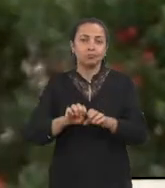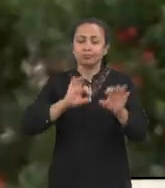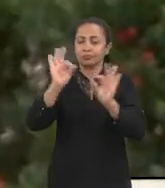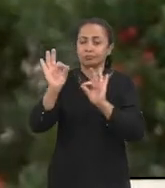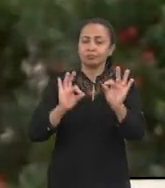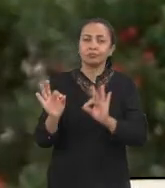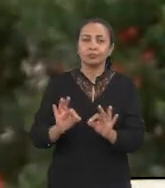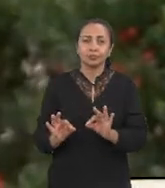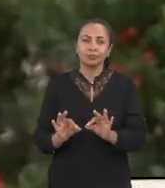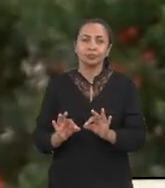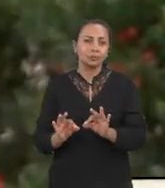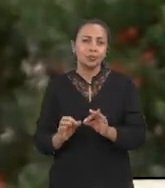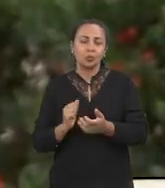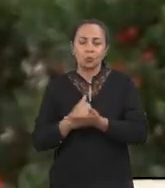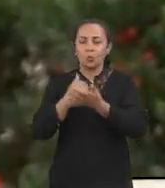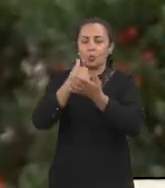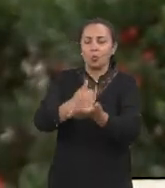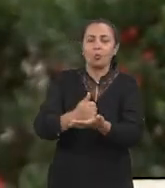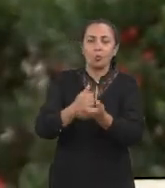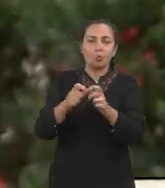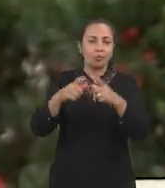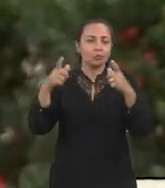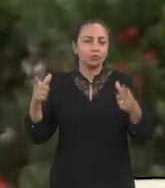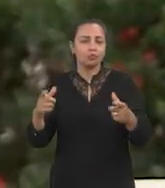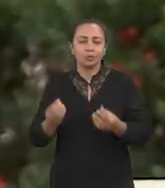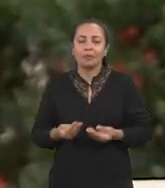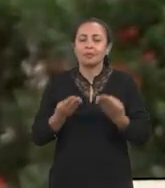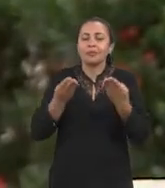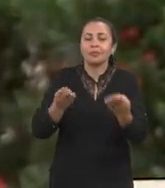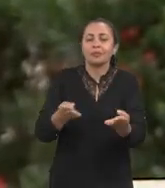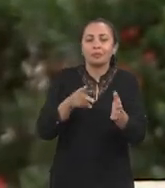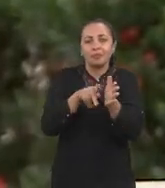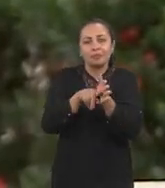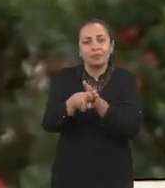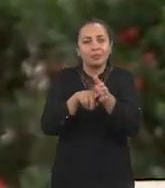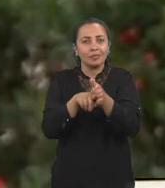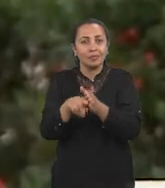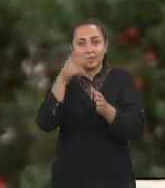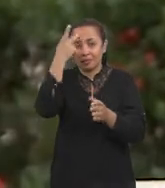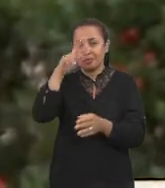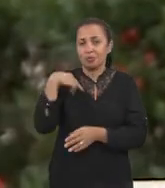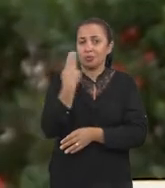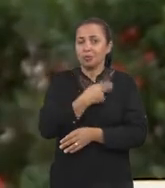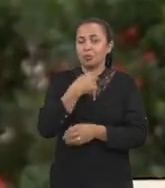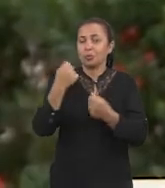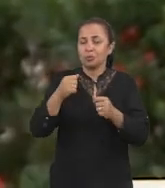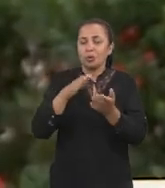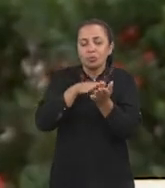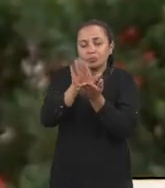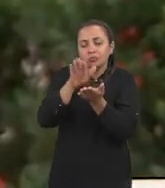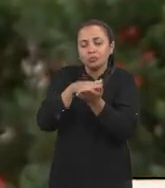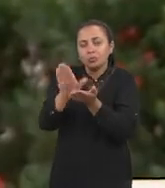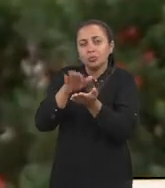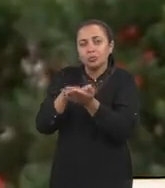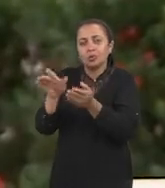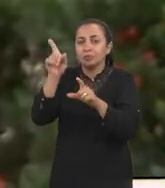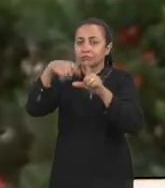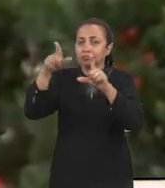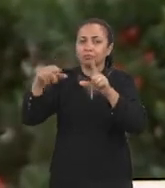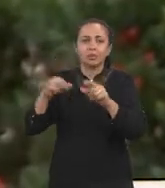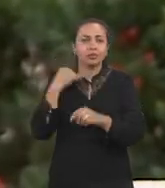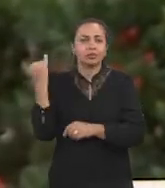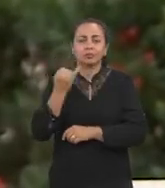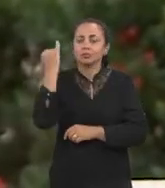organizacional, assim, do apoio que a extensão dá à pesquisa, né? Para que a gente publique esses dados tão